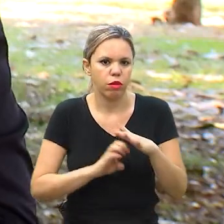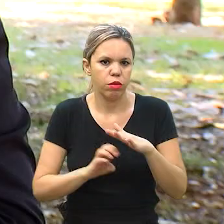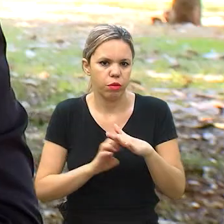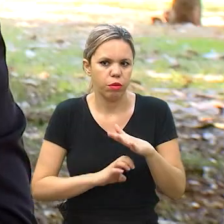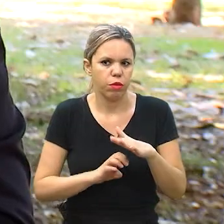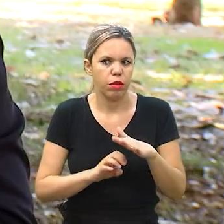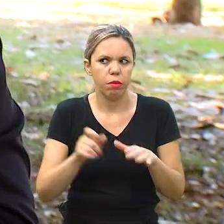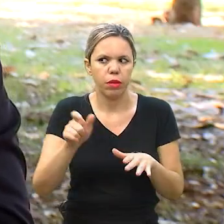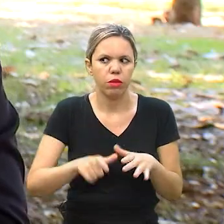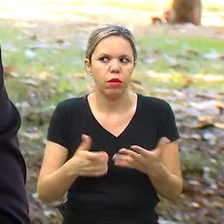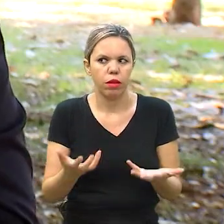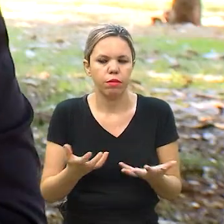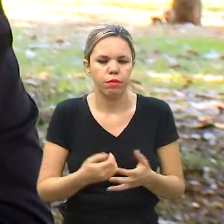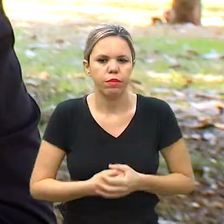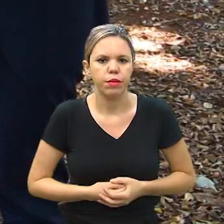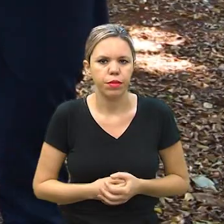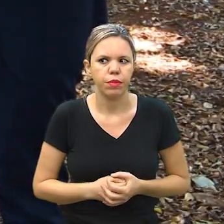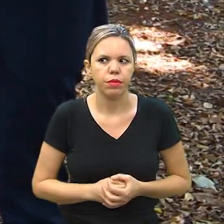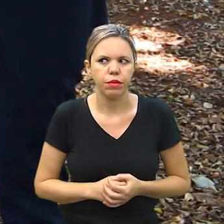segurado busca.